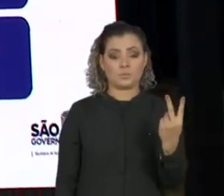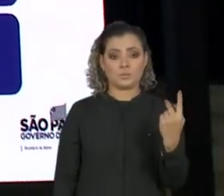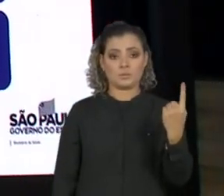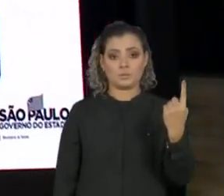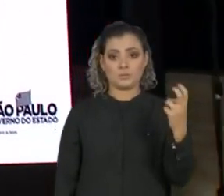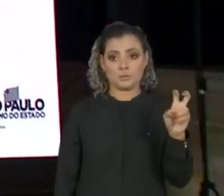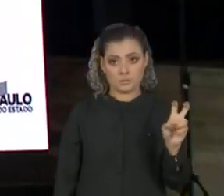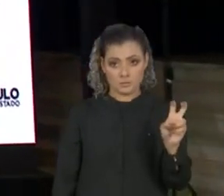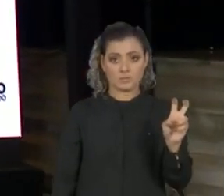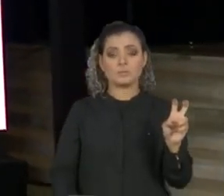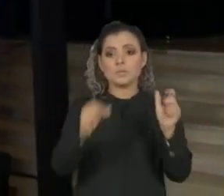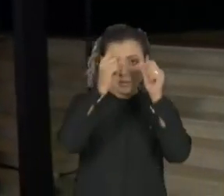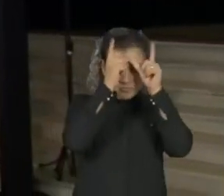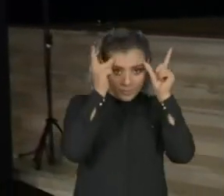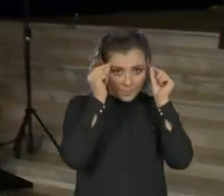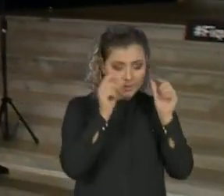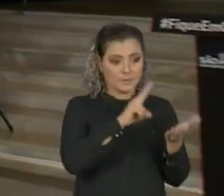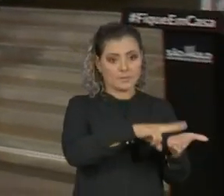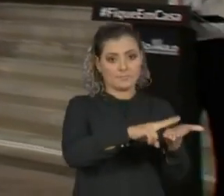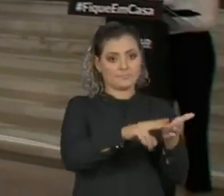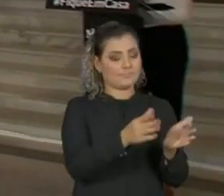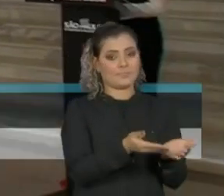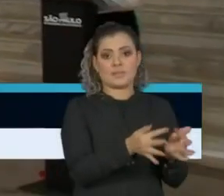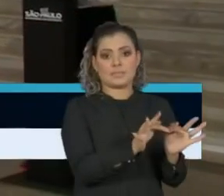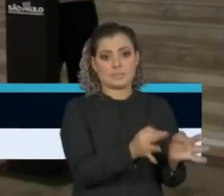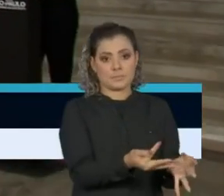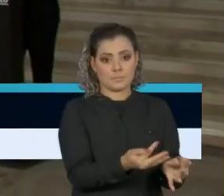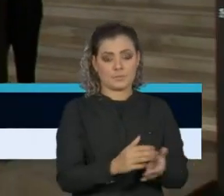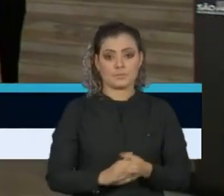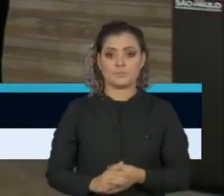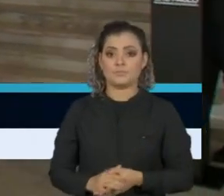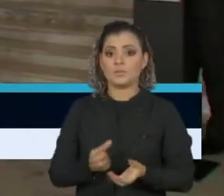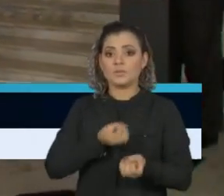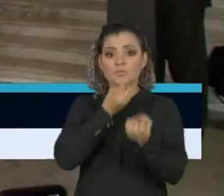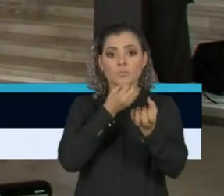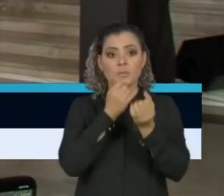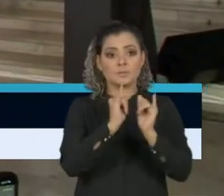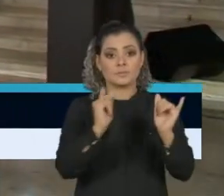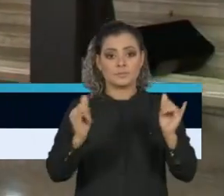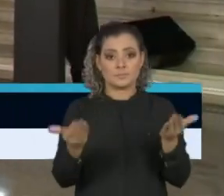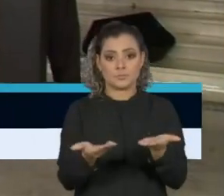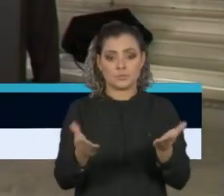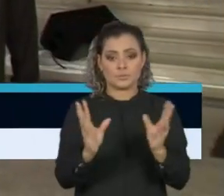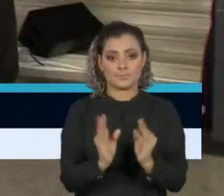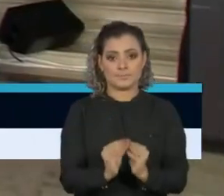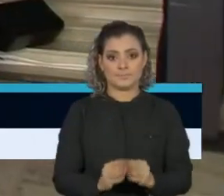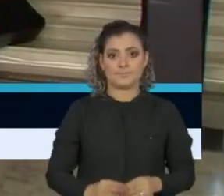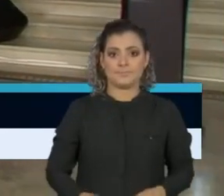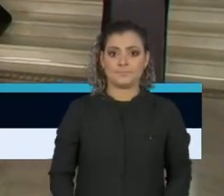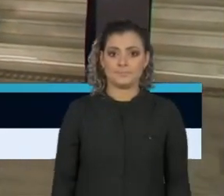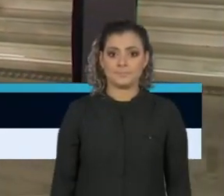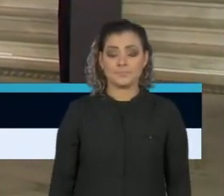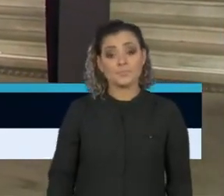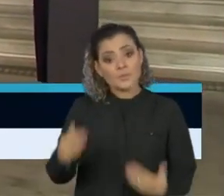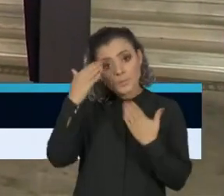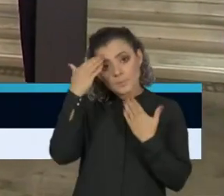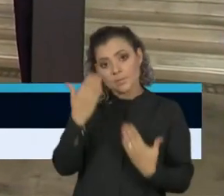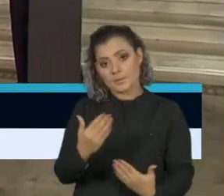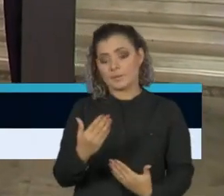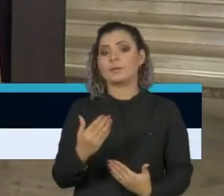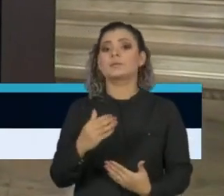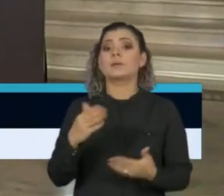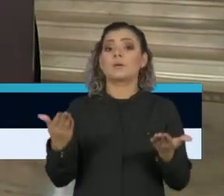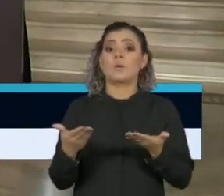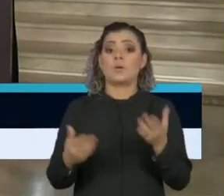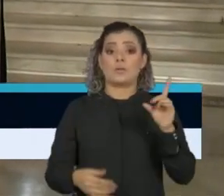em enfermaria. Esses são os dados. Muito obrigado. Obrigado, doutor Guerma. Vamos agora ao doutor